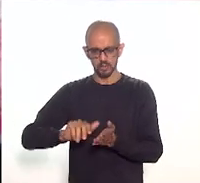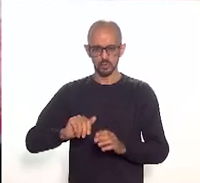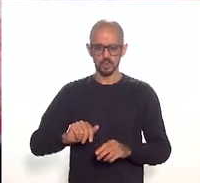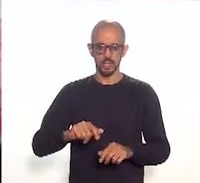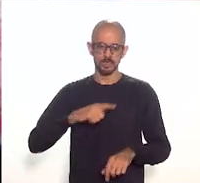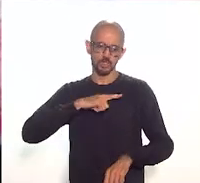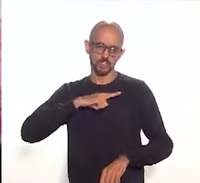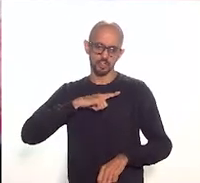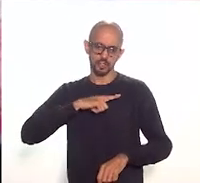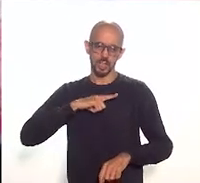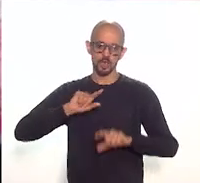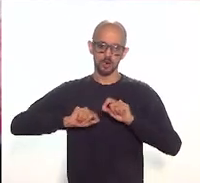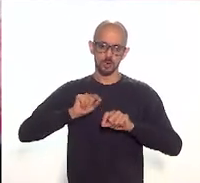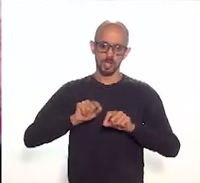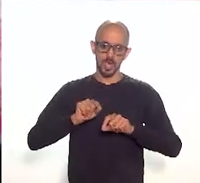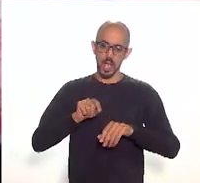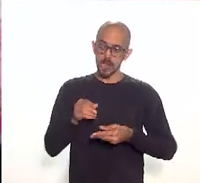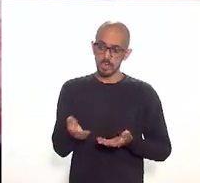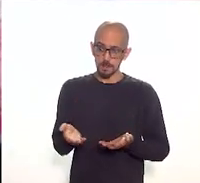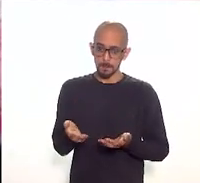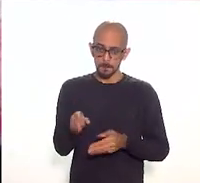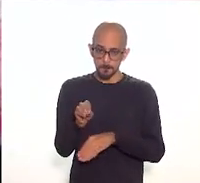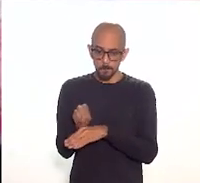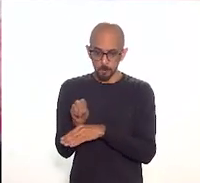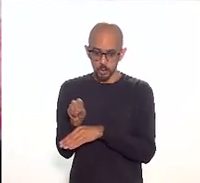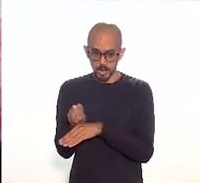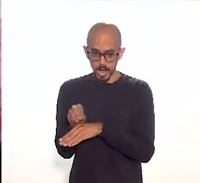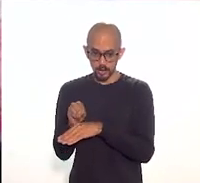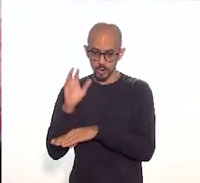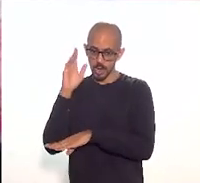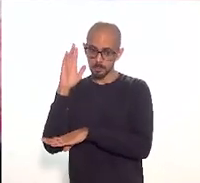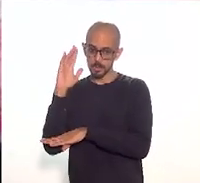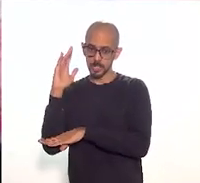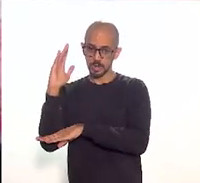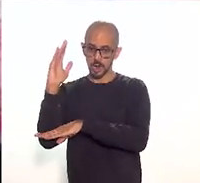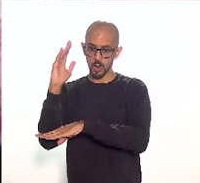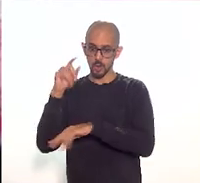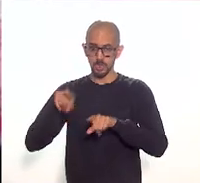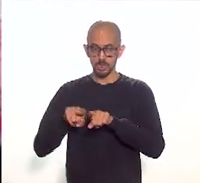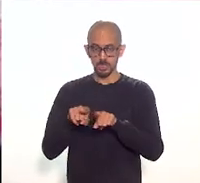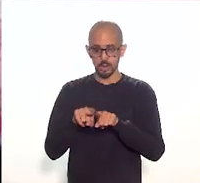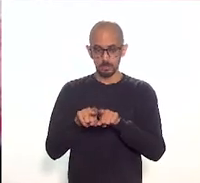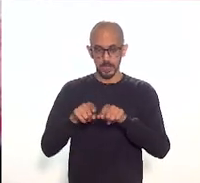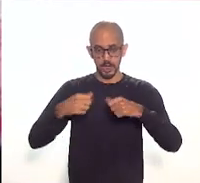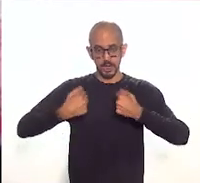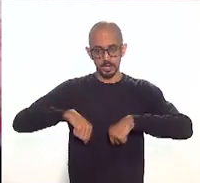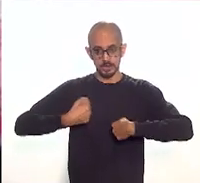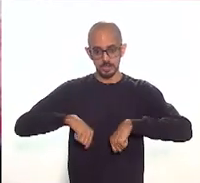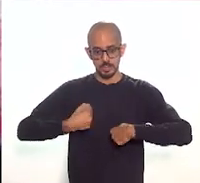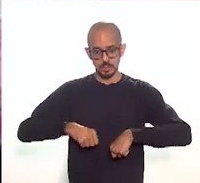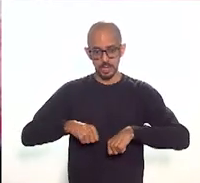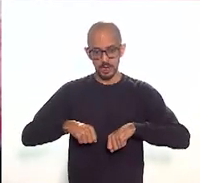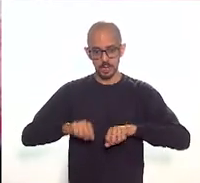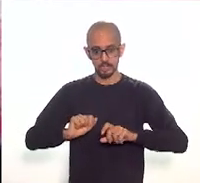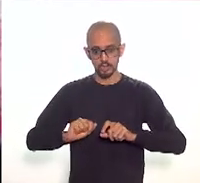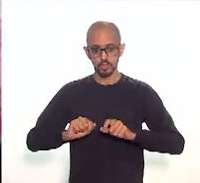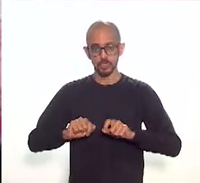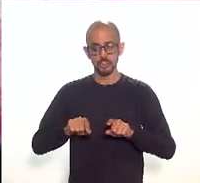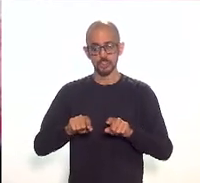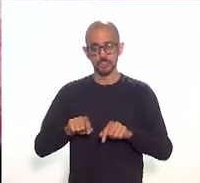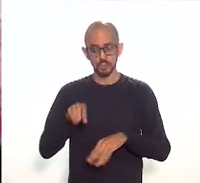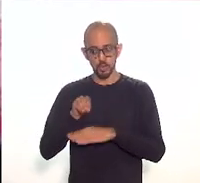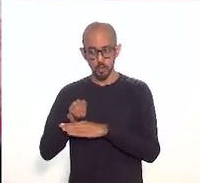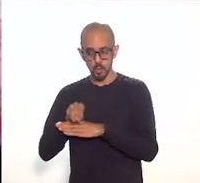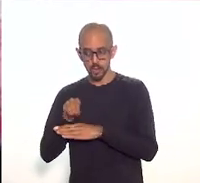preservação ambiental, à necessidade de tratamento do lixo e à necessidade de esgotamento das águas pluviais foram